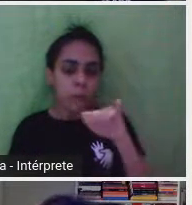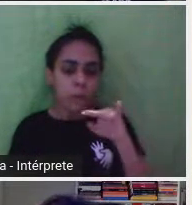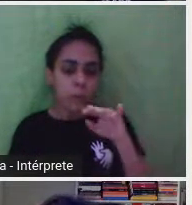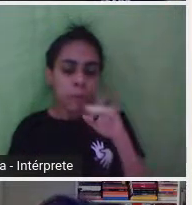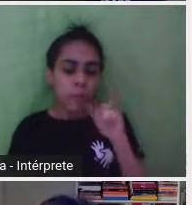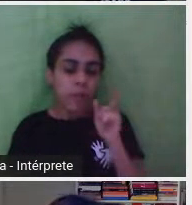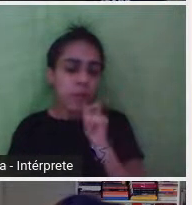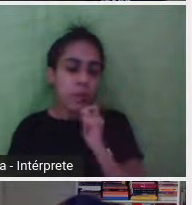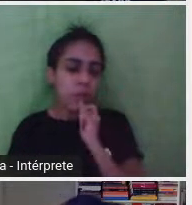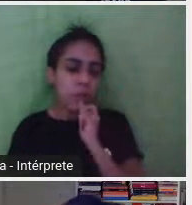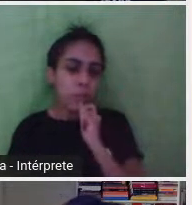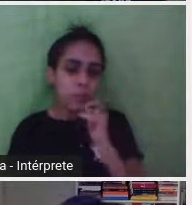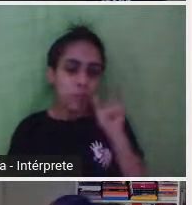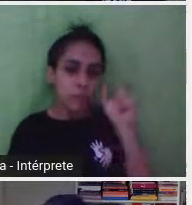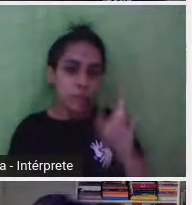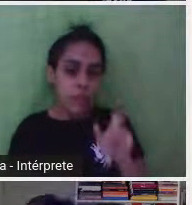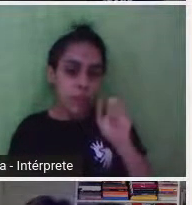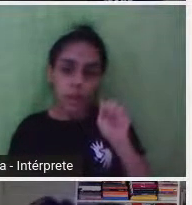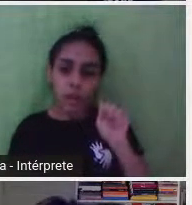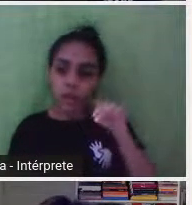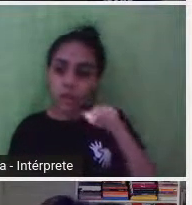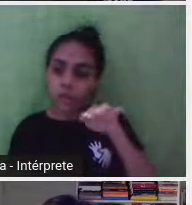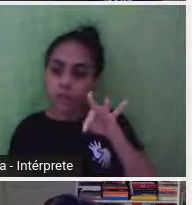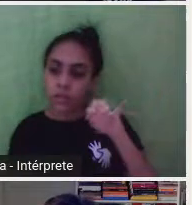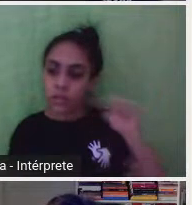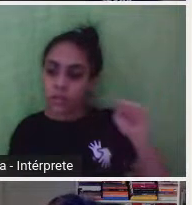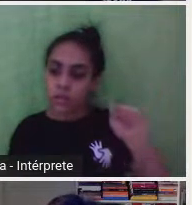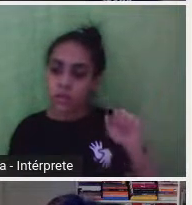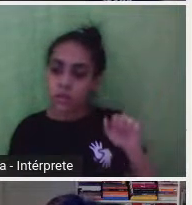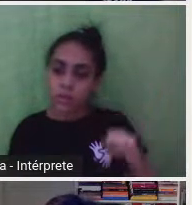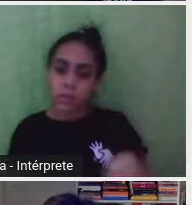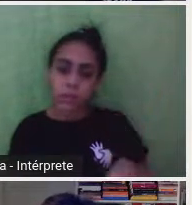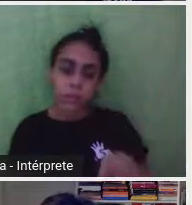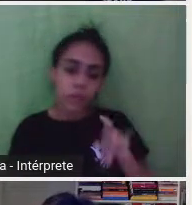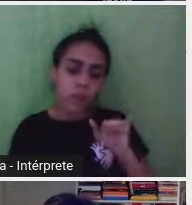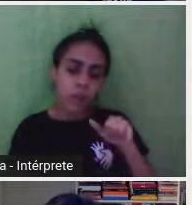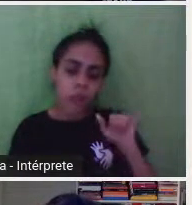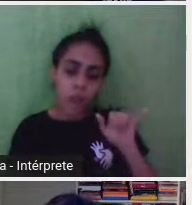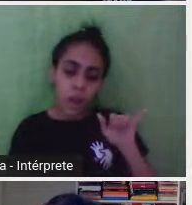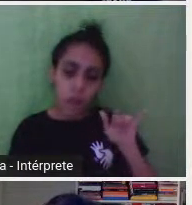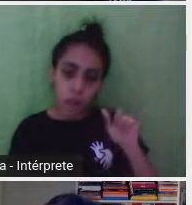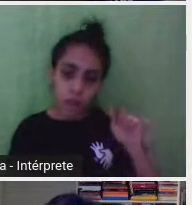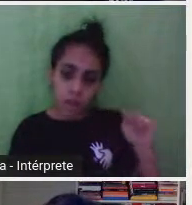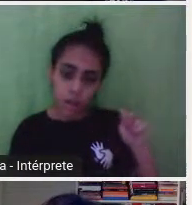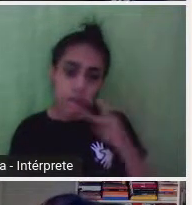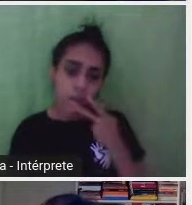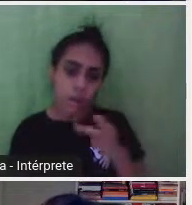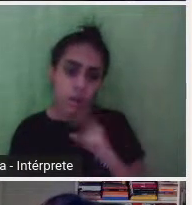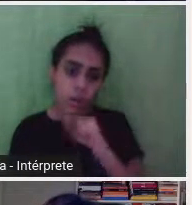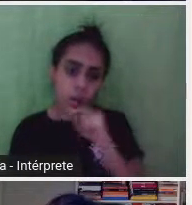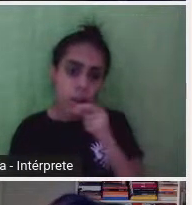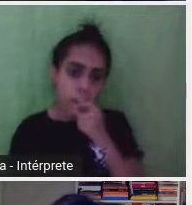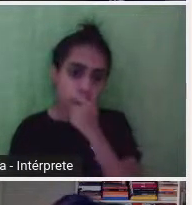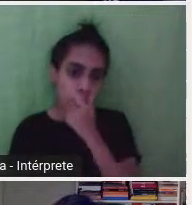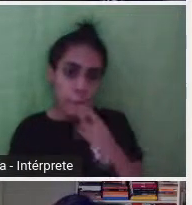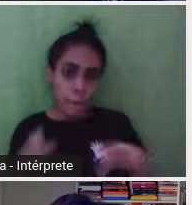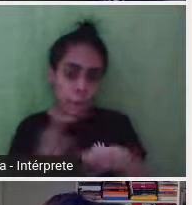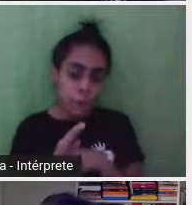Anitta Raja, o Raja, não sei como é que se pronuncia, que foi o objeto de uma investigação